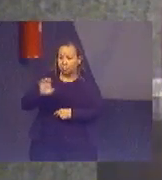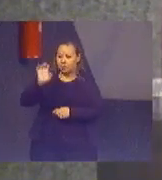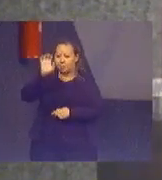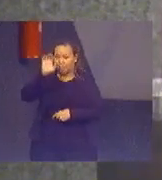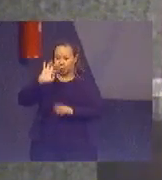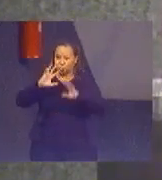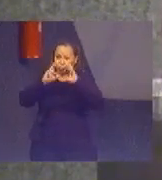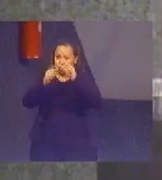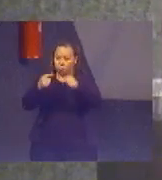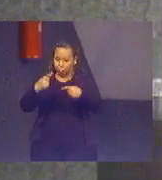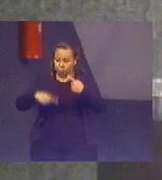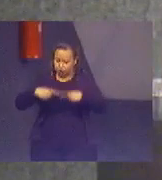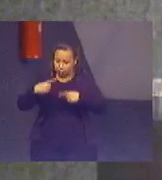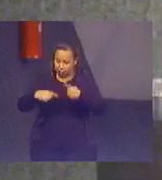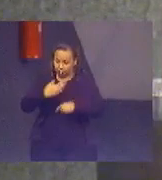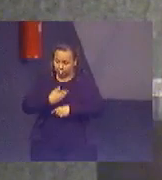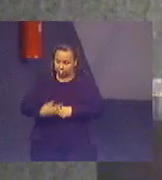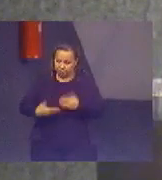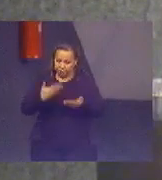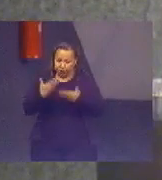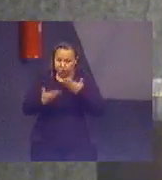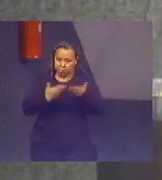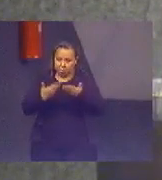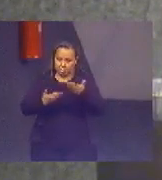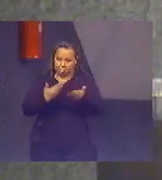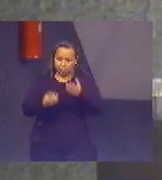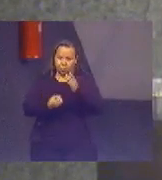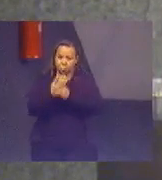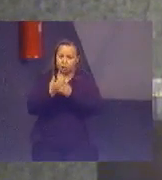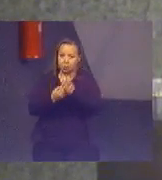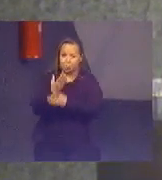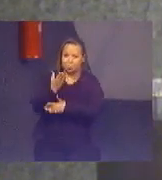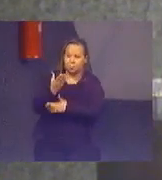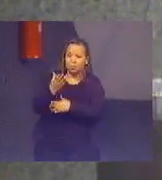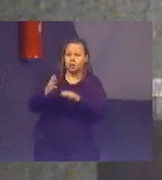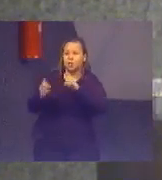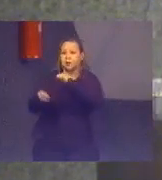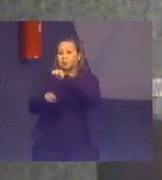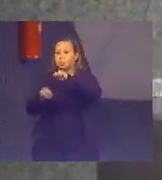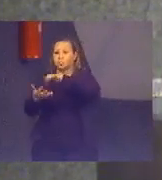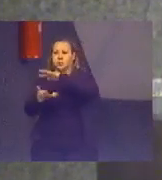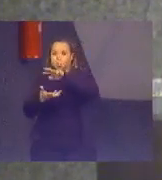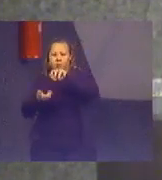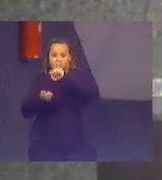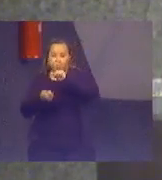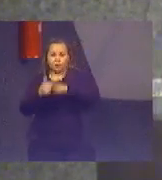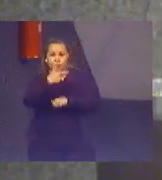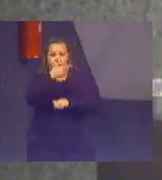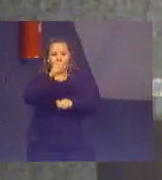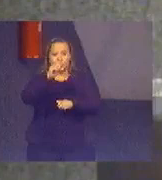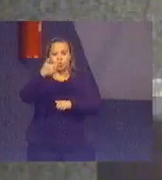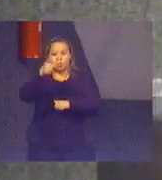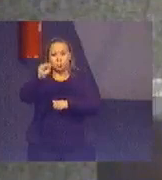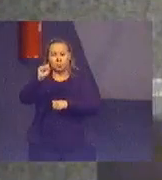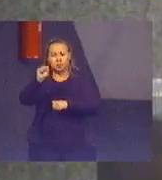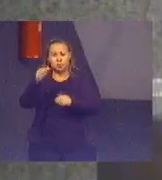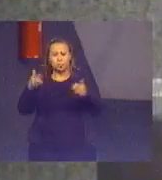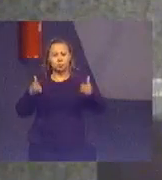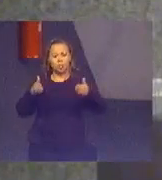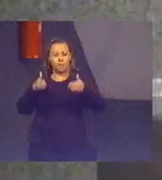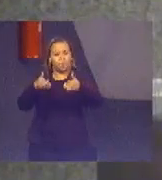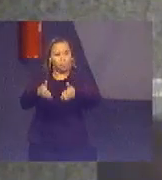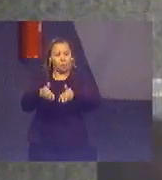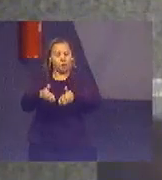públicas que tivessem relação com a produção sustentável. Já em 2018, focou-se nas